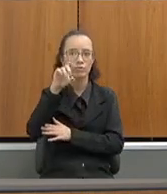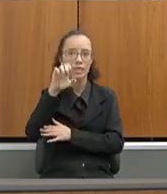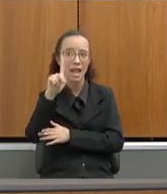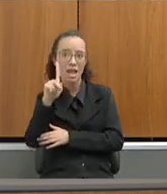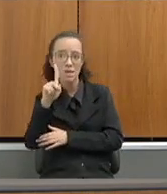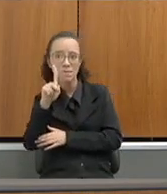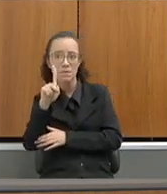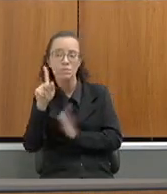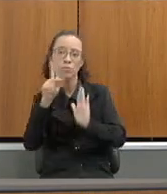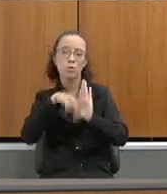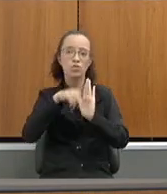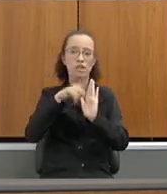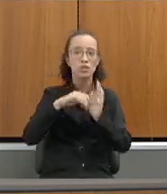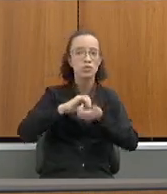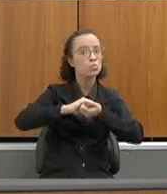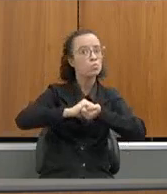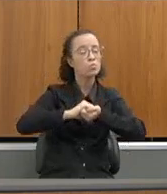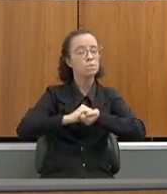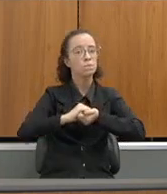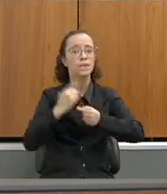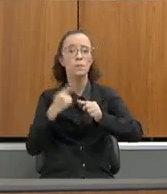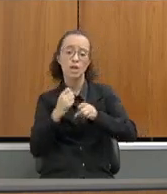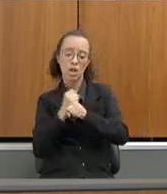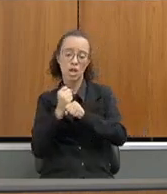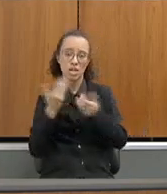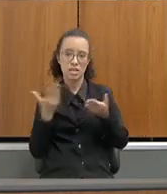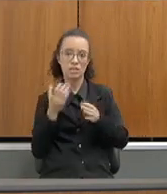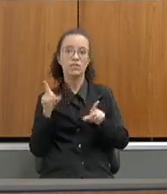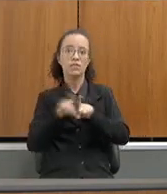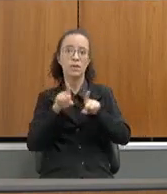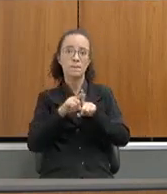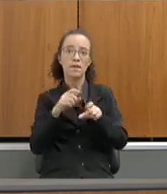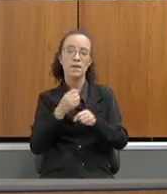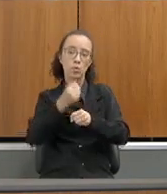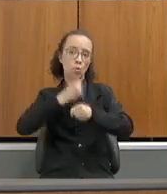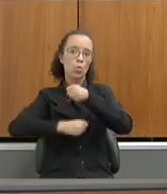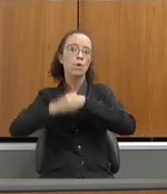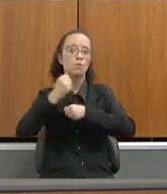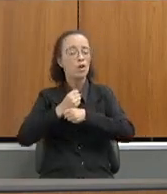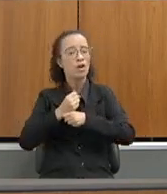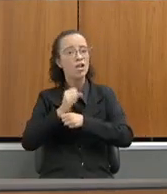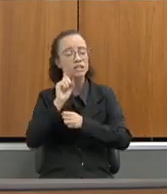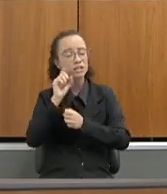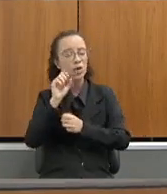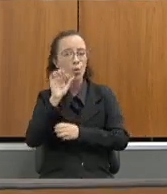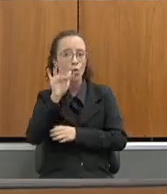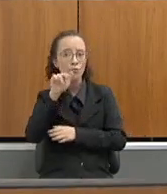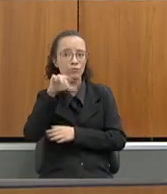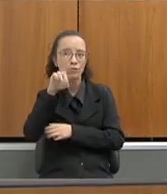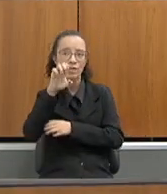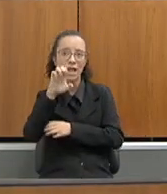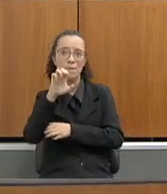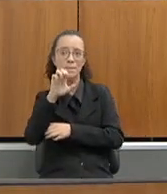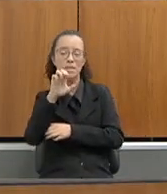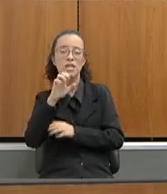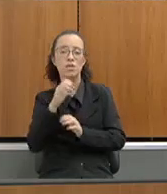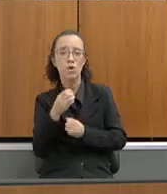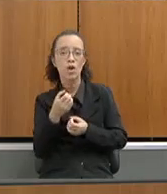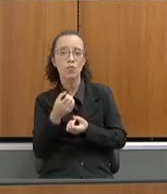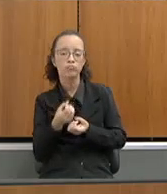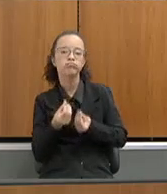projeto Mãos Dadas, porque esse ano e também em 2021 foram recursos do Fundeb que foram utilizados